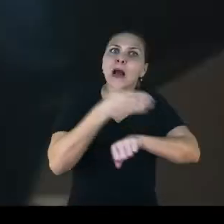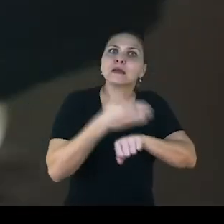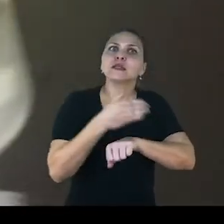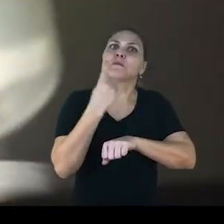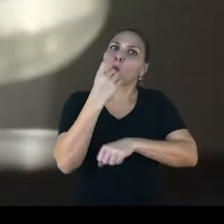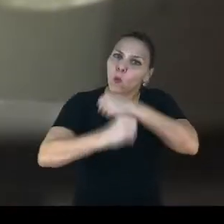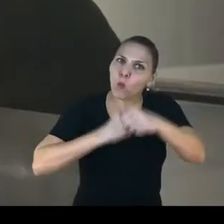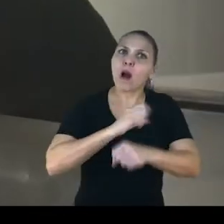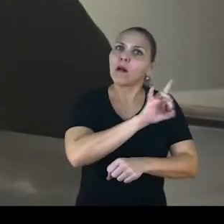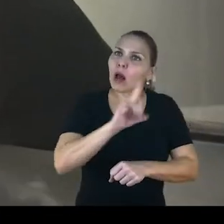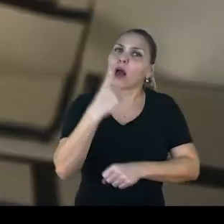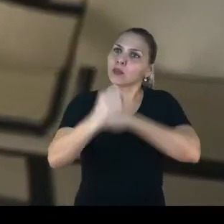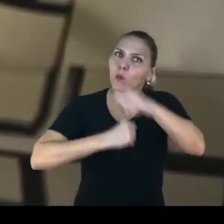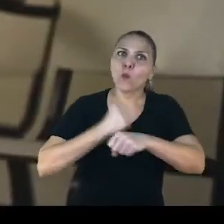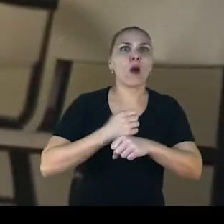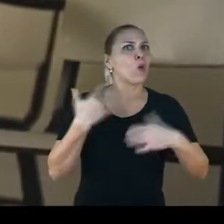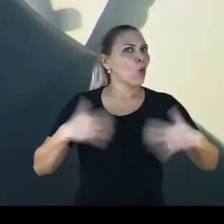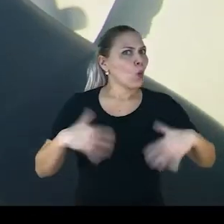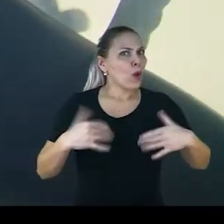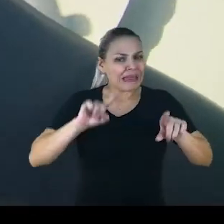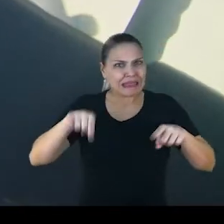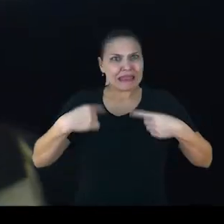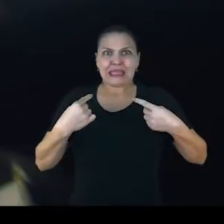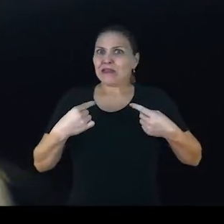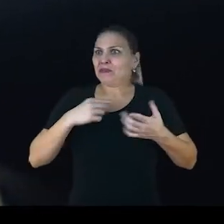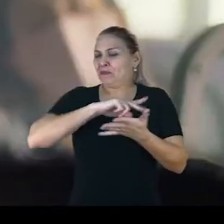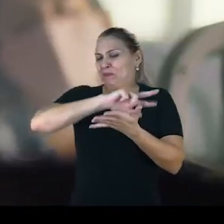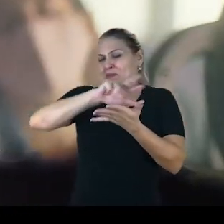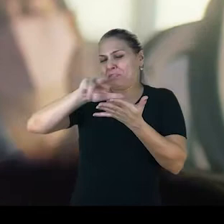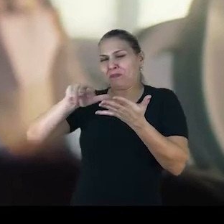São muitos os desafios para a realização de um evento desse porte.